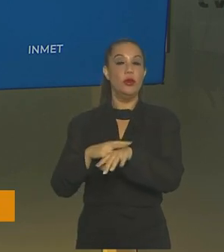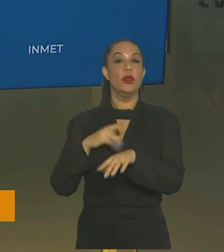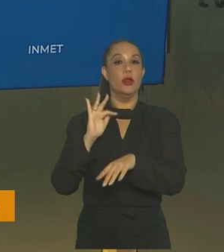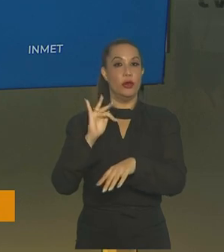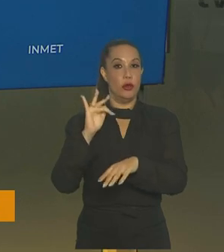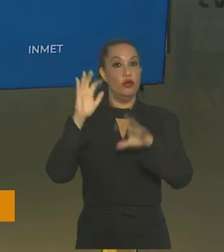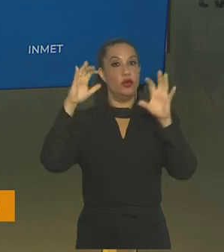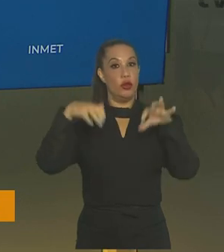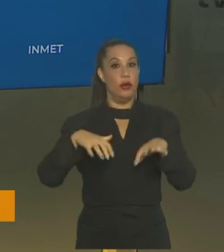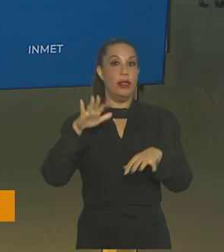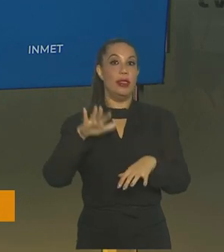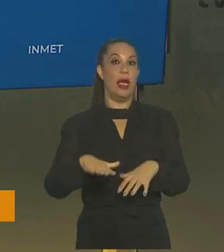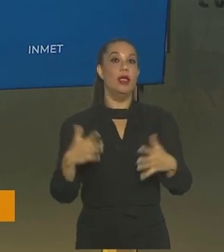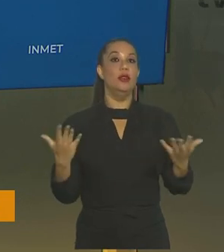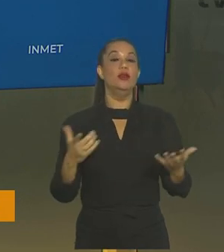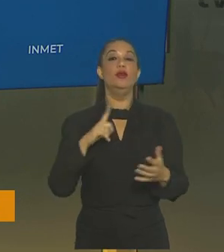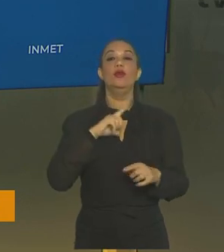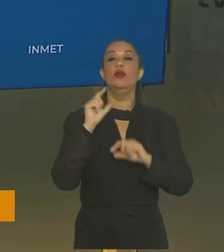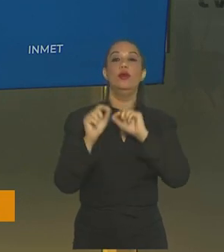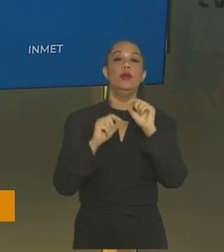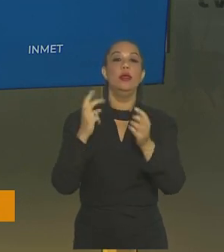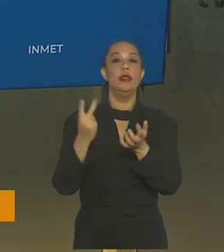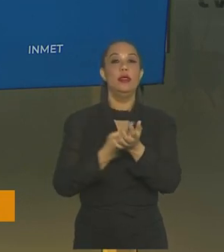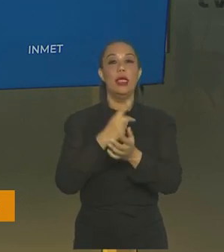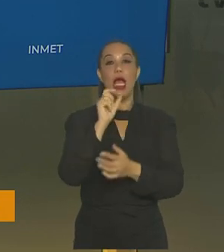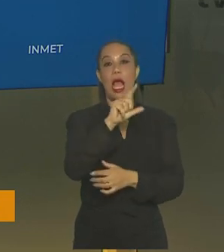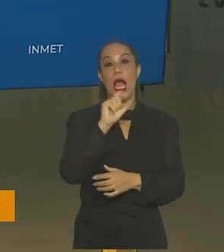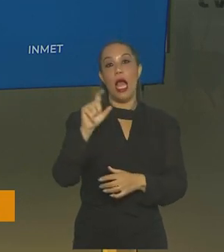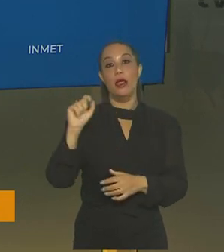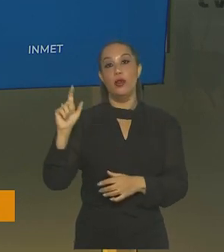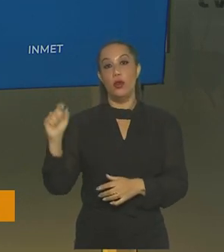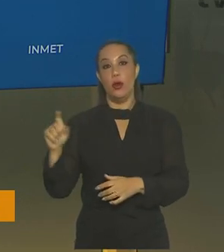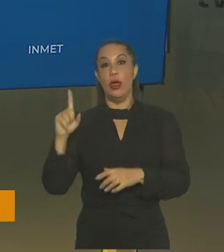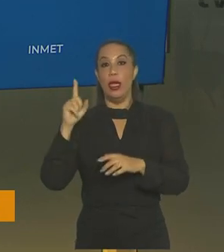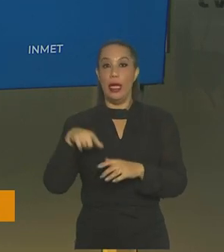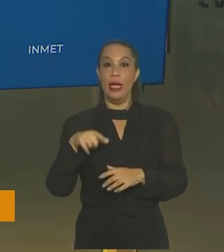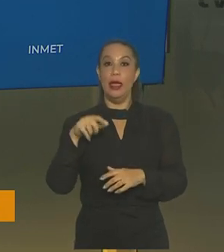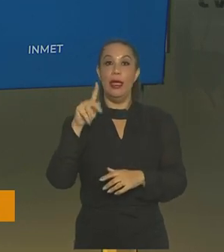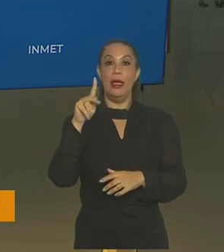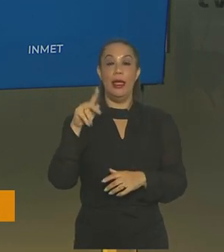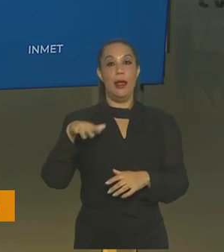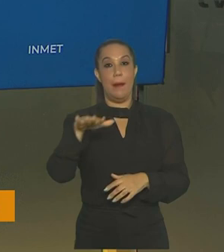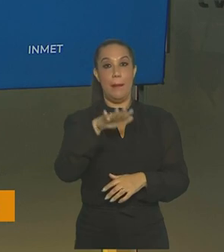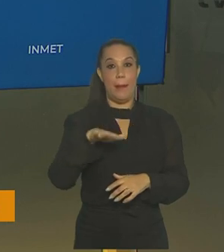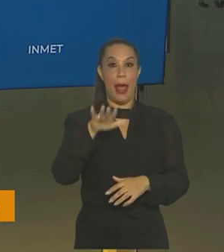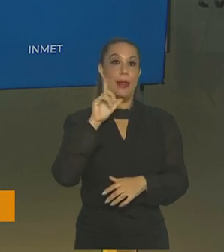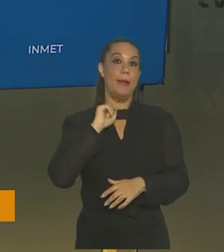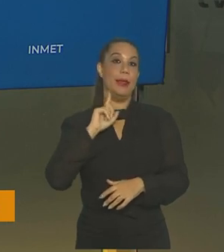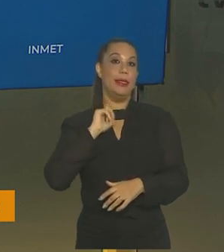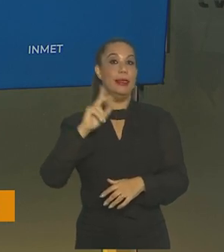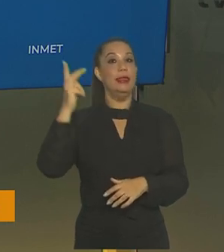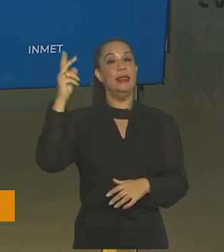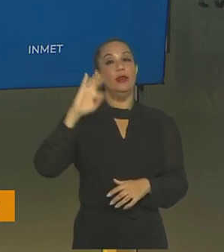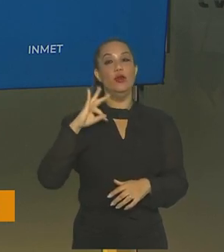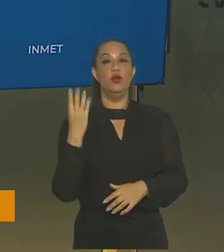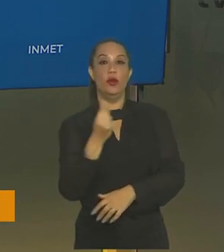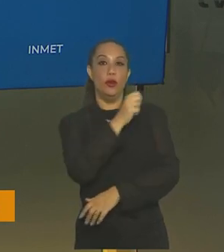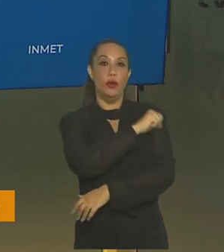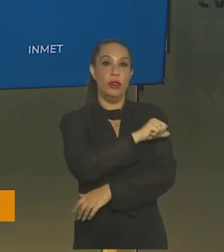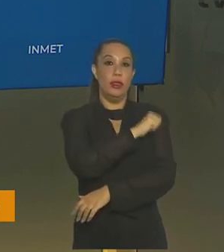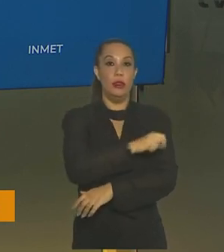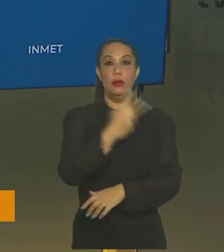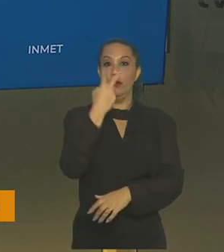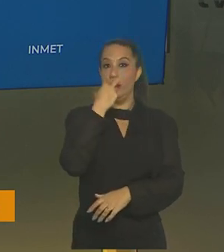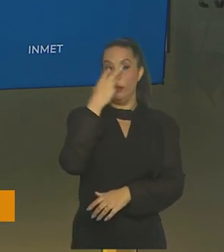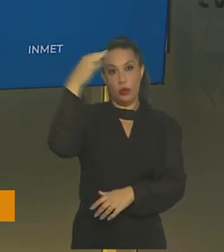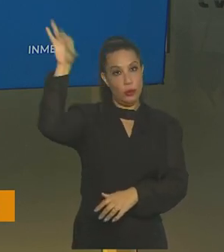previsão de chuva. Nessa tarde, os maiores volumes caem aqui nesse trecho destacado em azul. Parte de Minas Gerais, todo o Rio de Janeiro, parte do